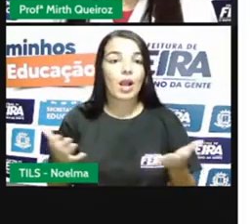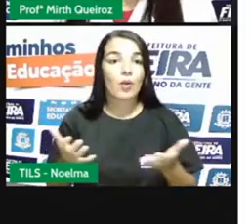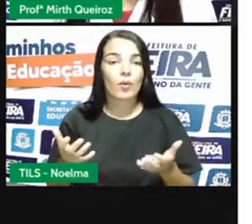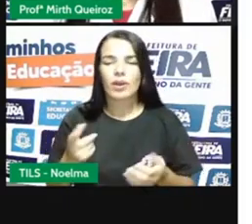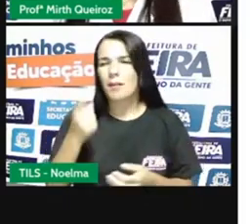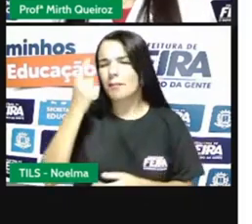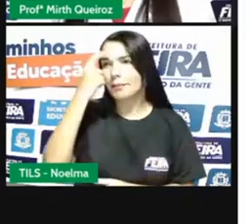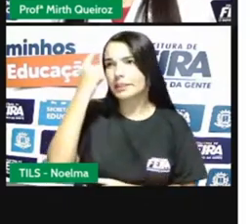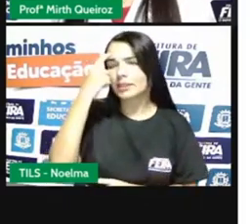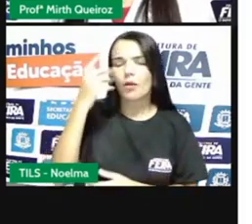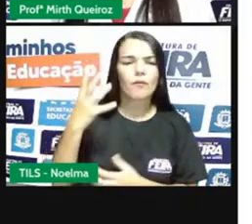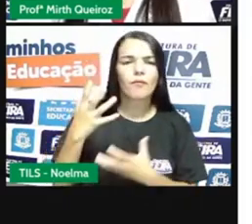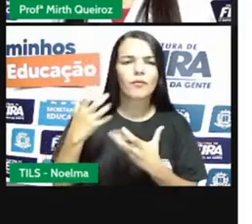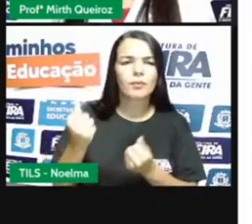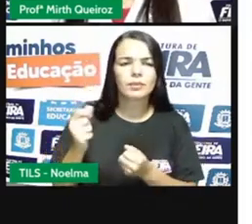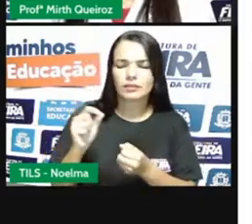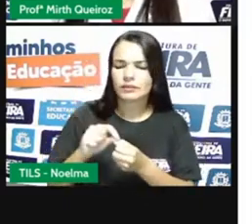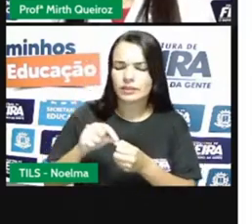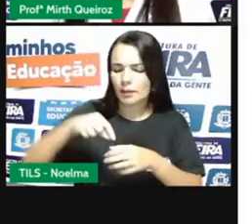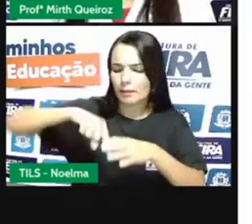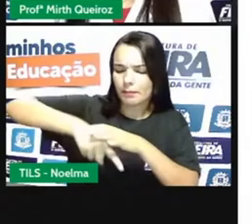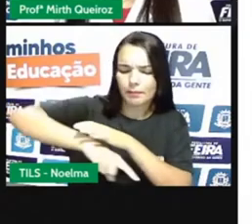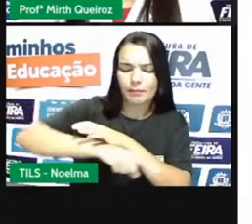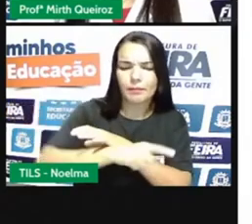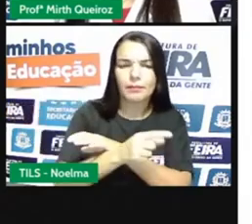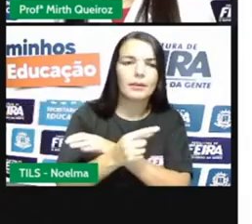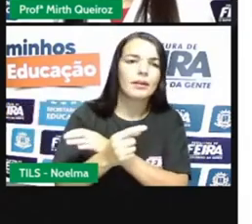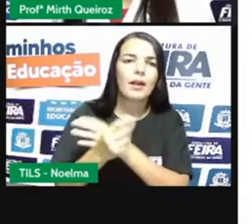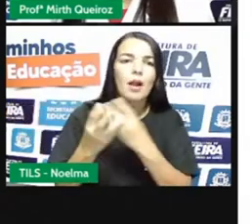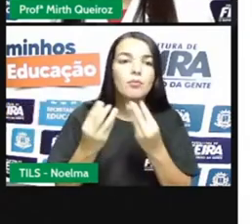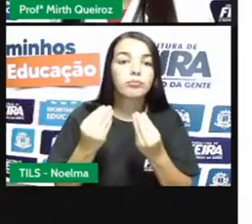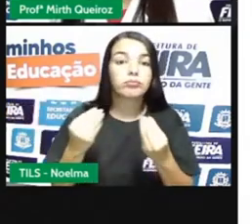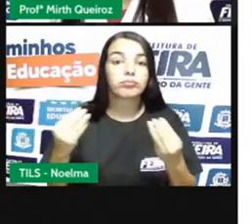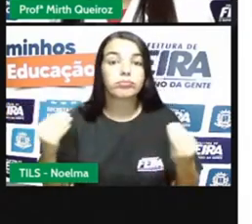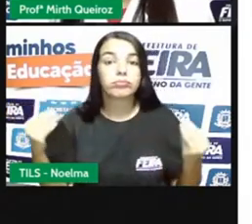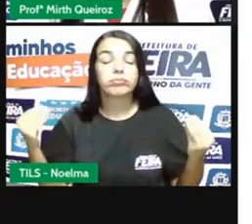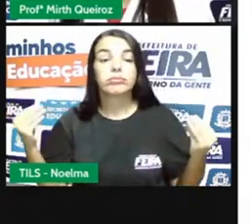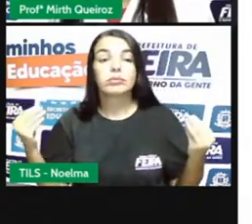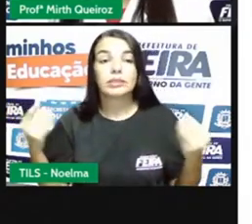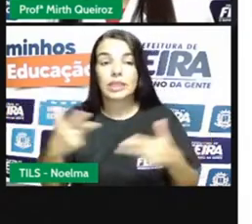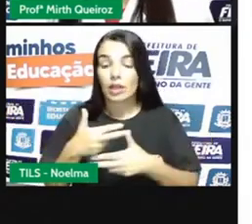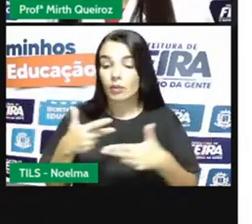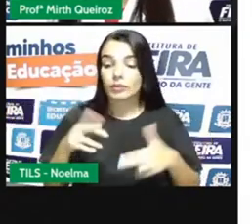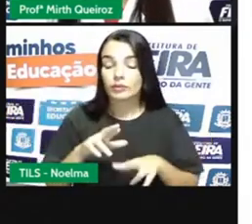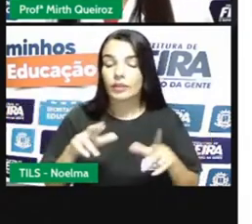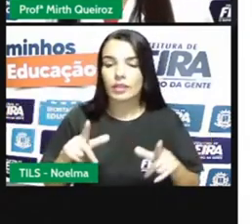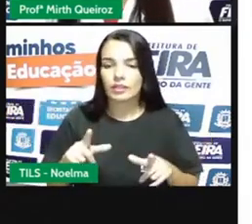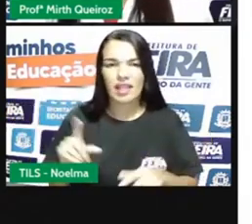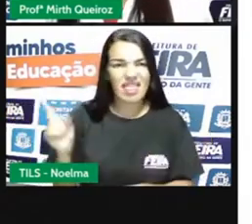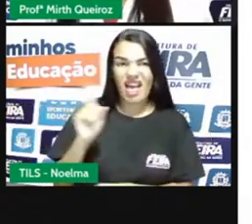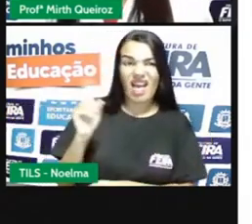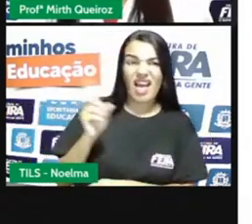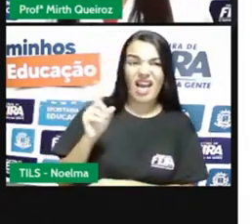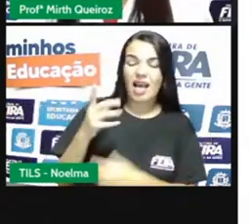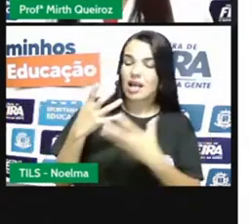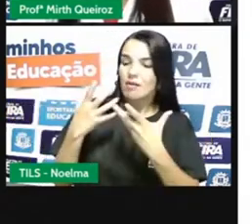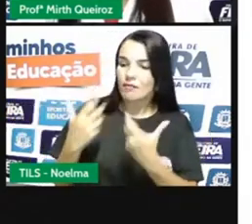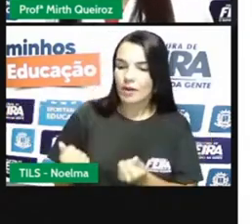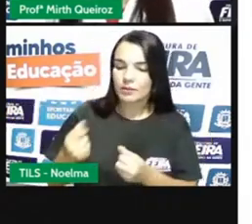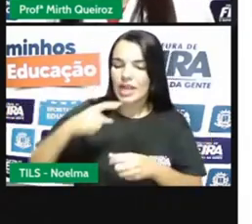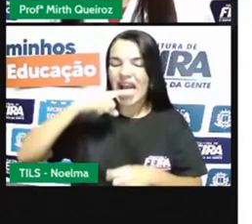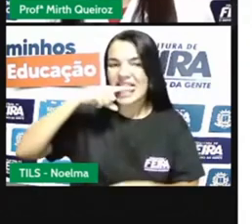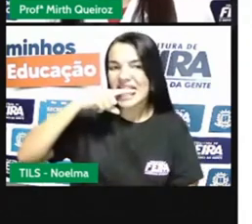batatas? Não! Vamos plantar açúcar nas antilhas. E vocês vão se